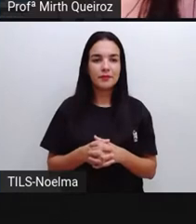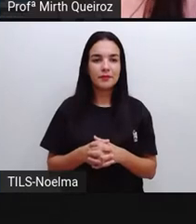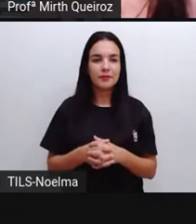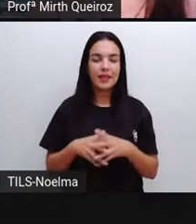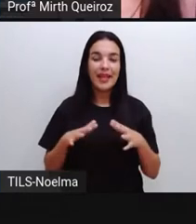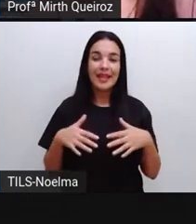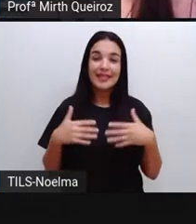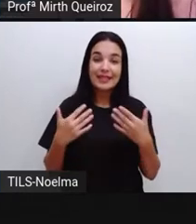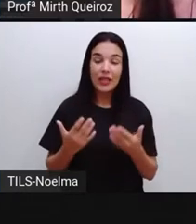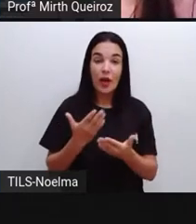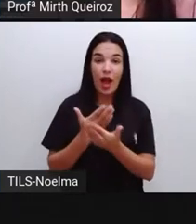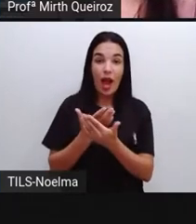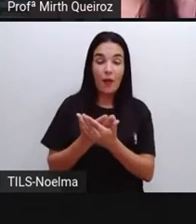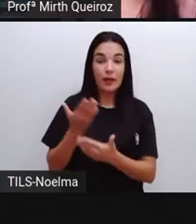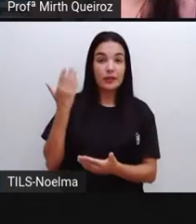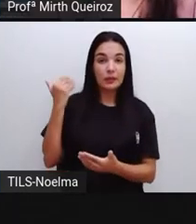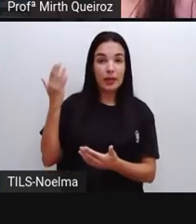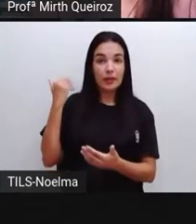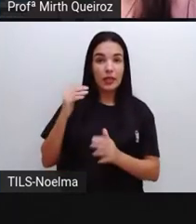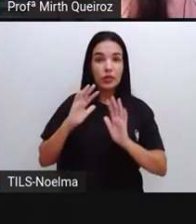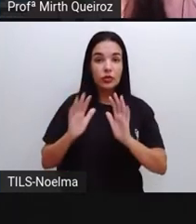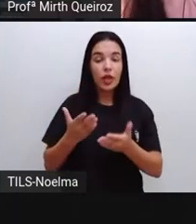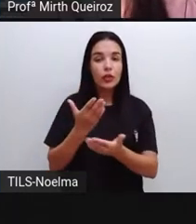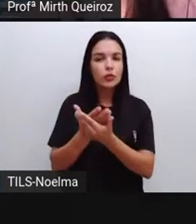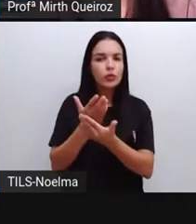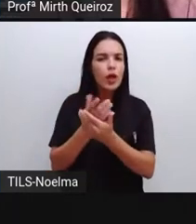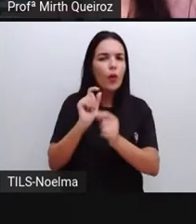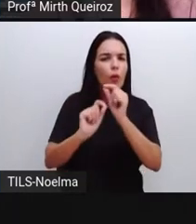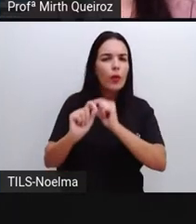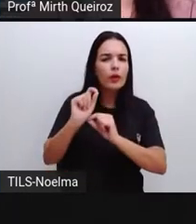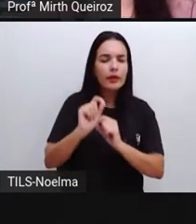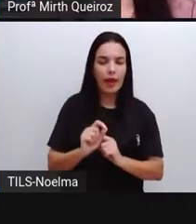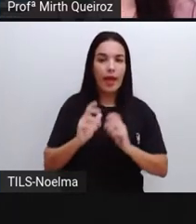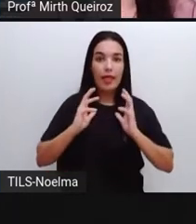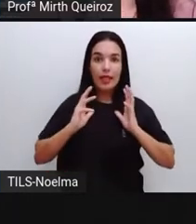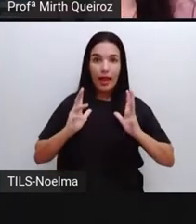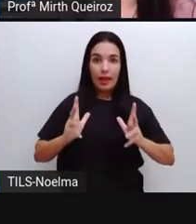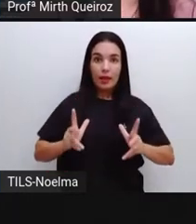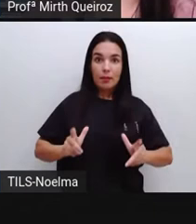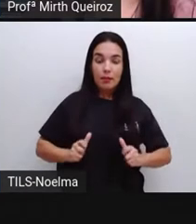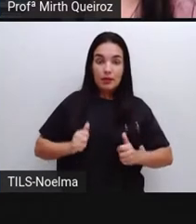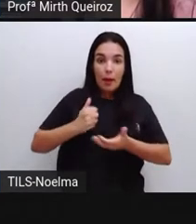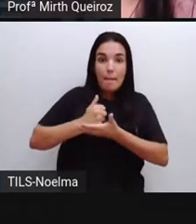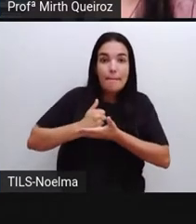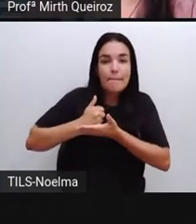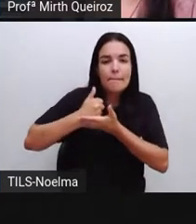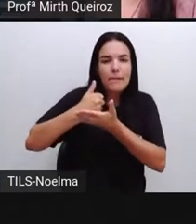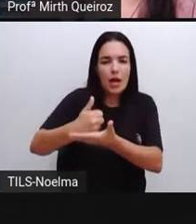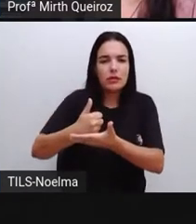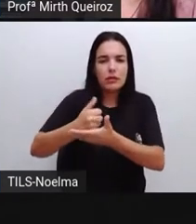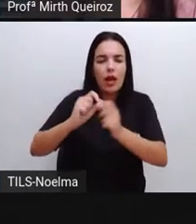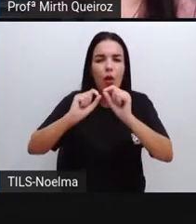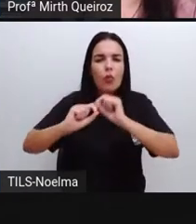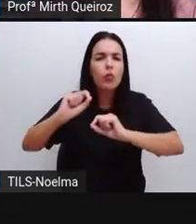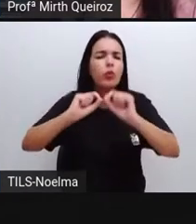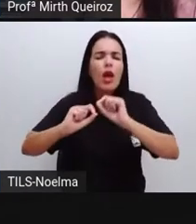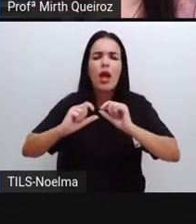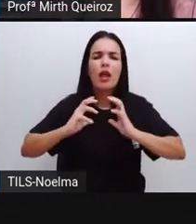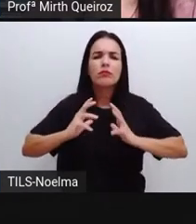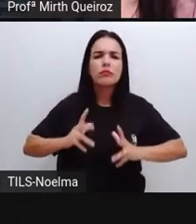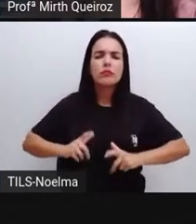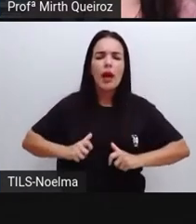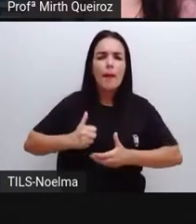Em aulas anteriores, nós estudamos sobre o saneamento básico, né? O que é saneamento